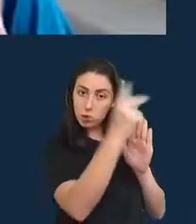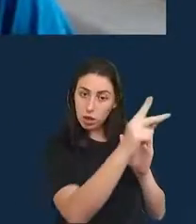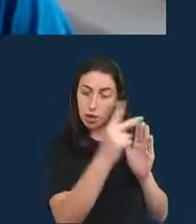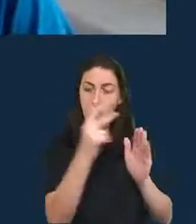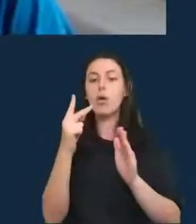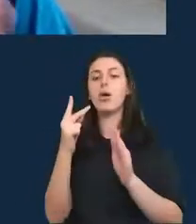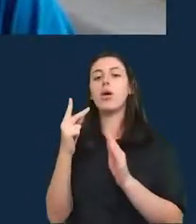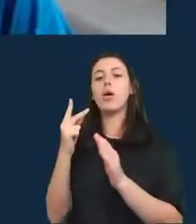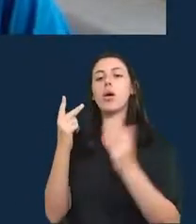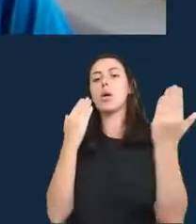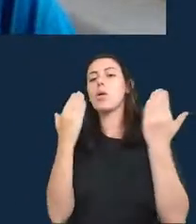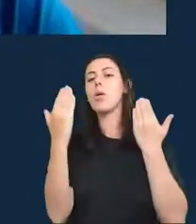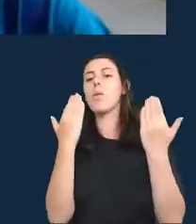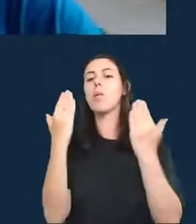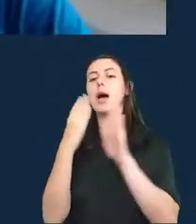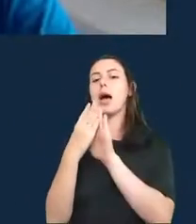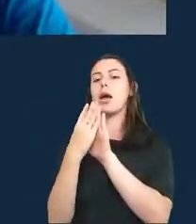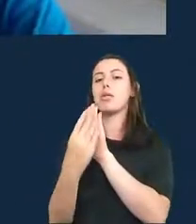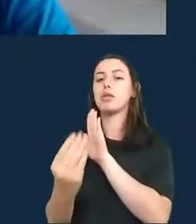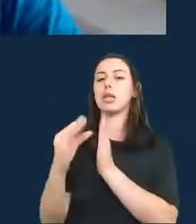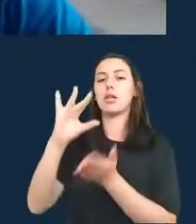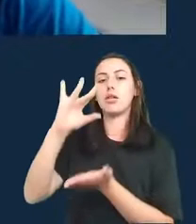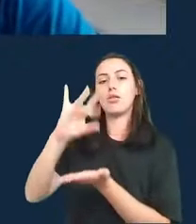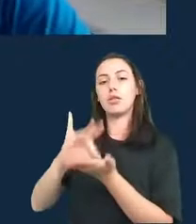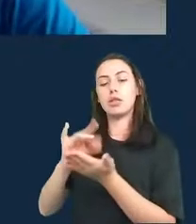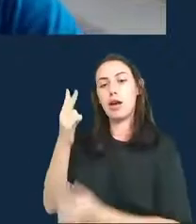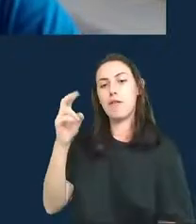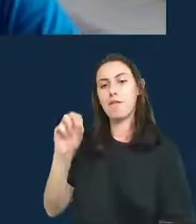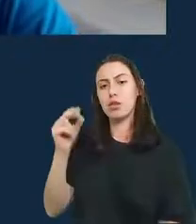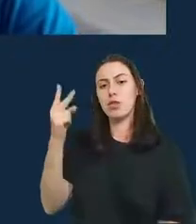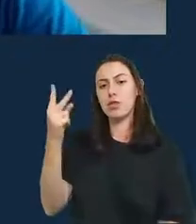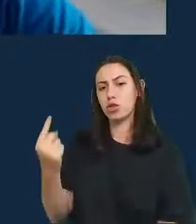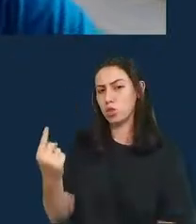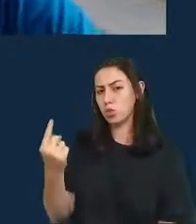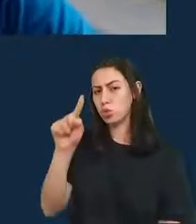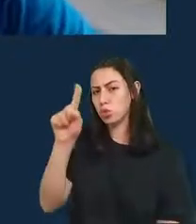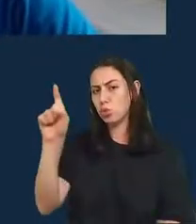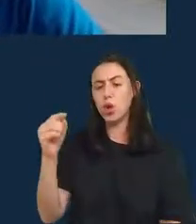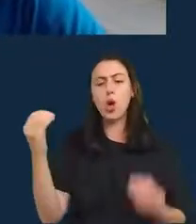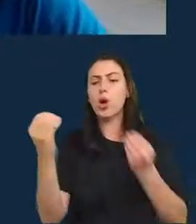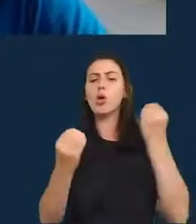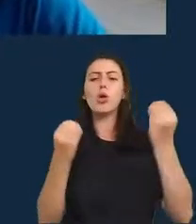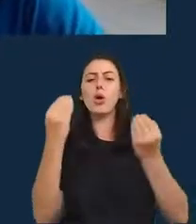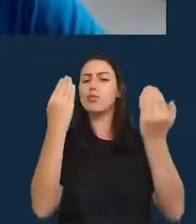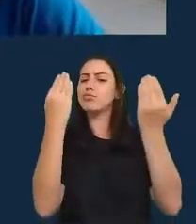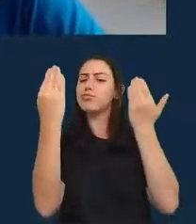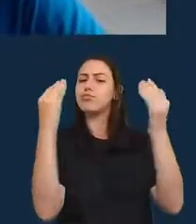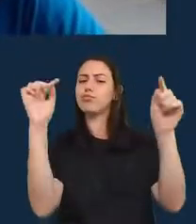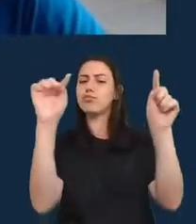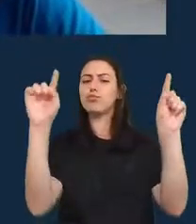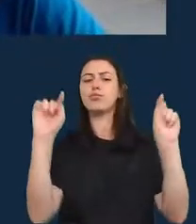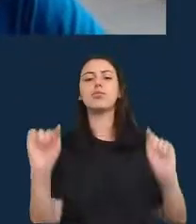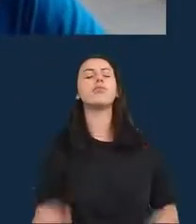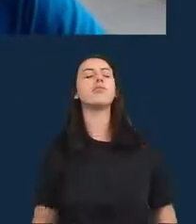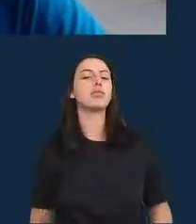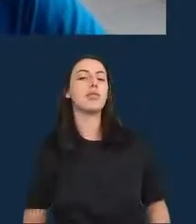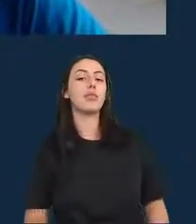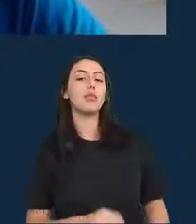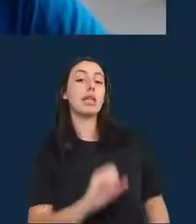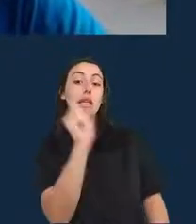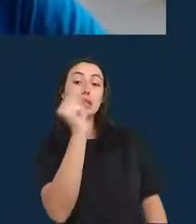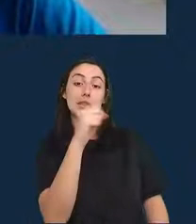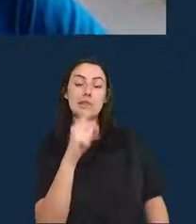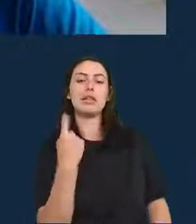atualizados esse ano? Como é vocês têm visto essa comparação? Sim, sim, uma das coisas que nós conseguimos